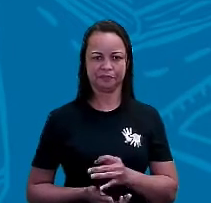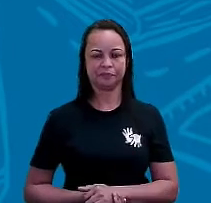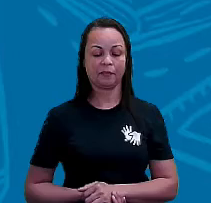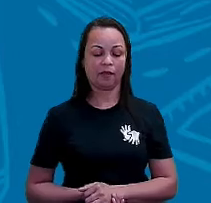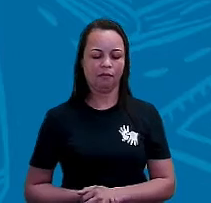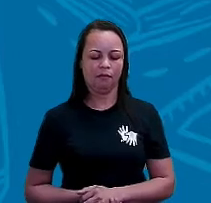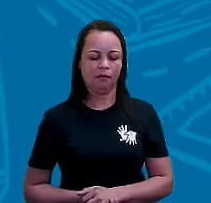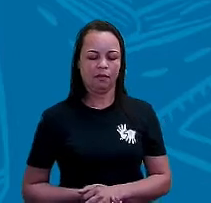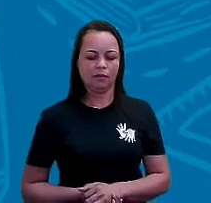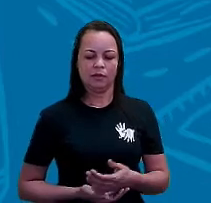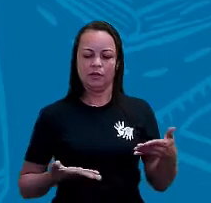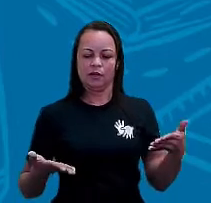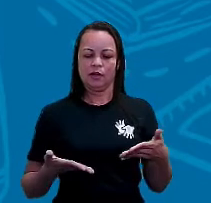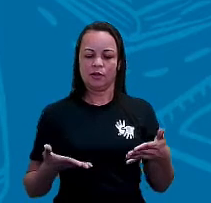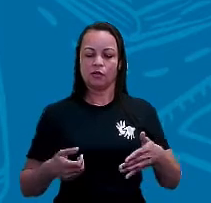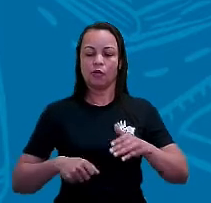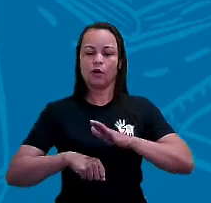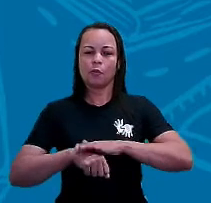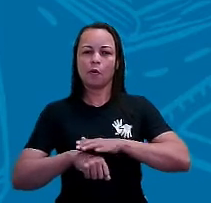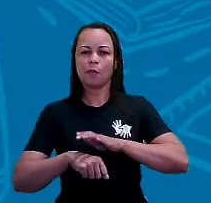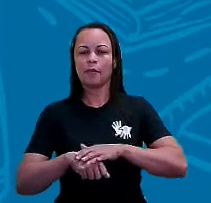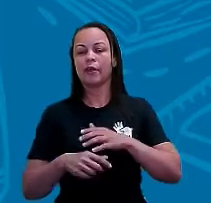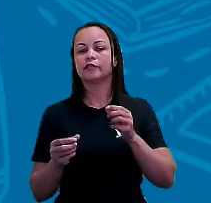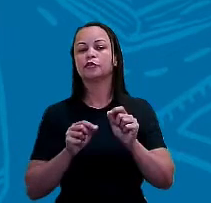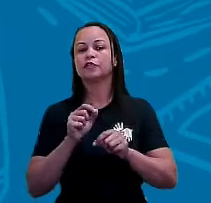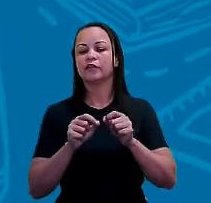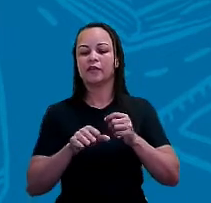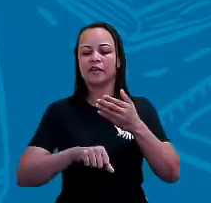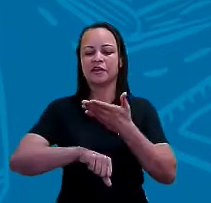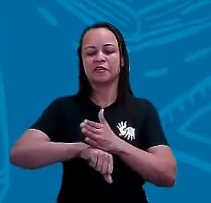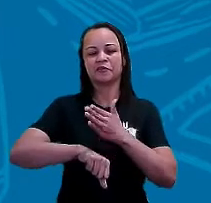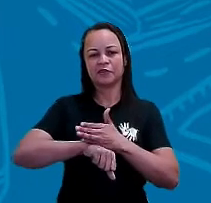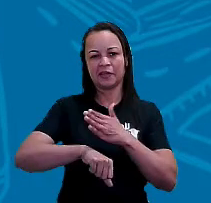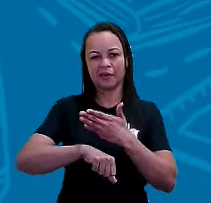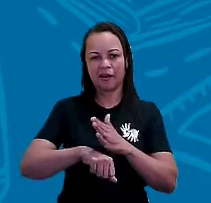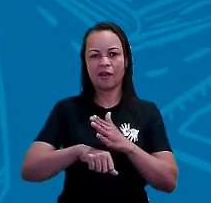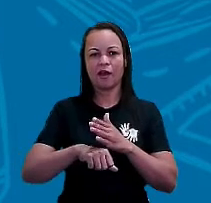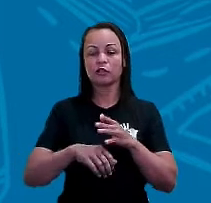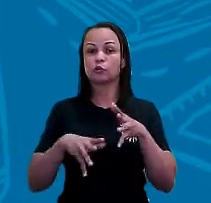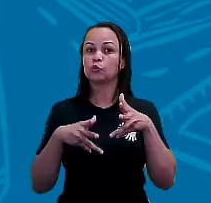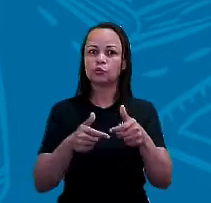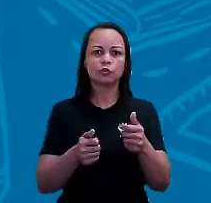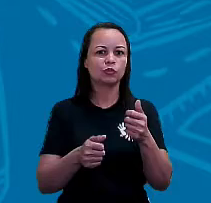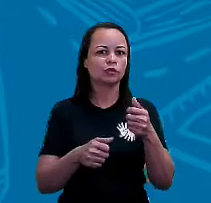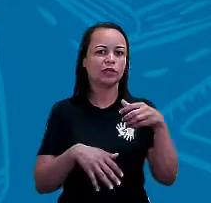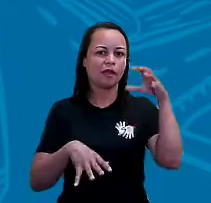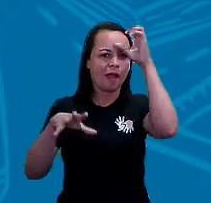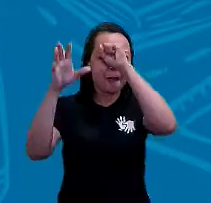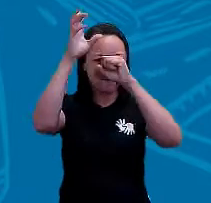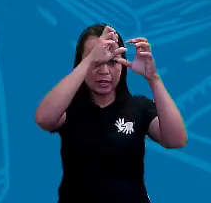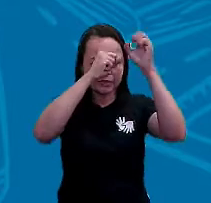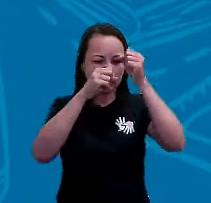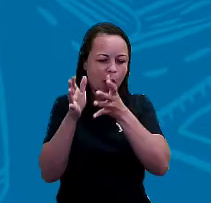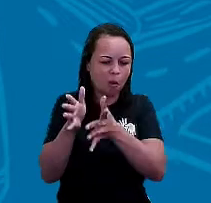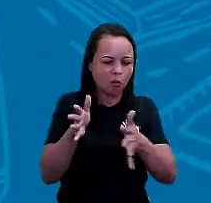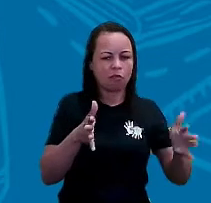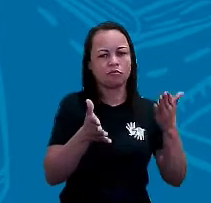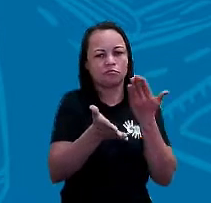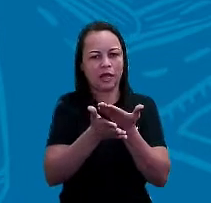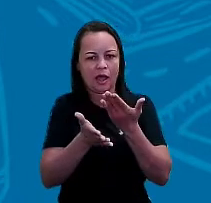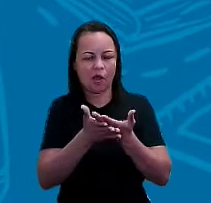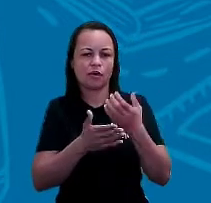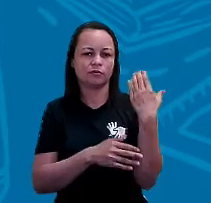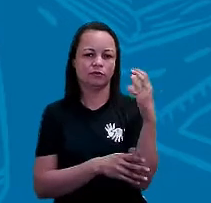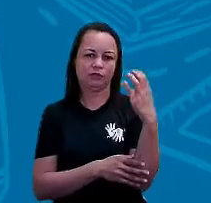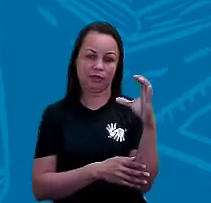E agora chegamos na hora de exercitar aquilo que a gente aprendeu ao longo dessa nossa aula de ciências da